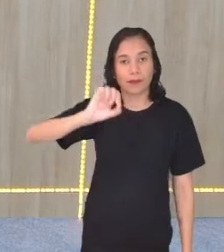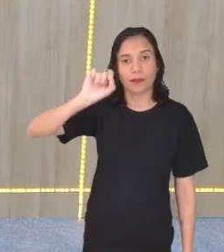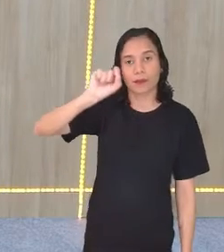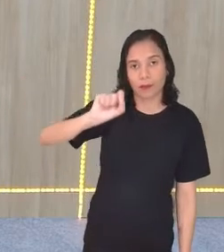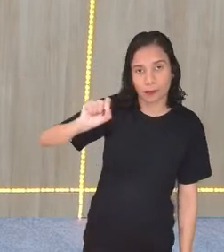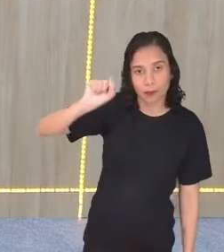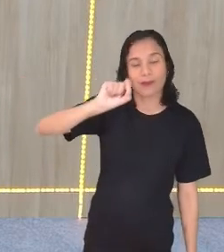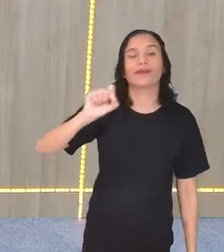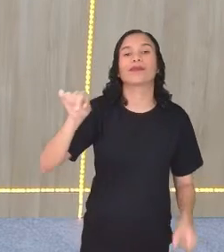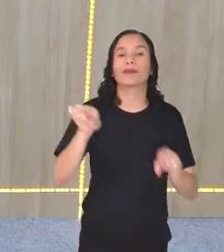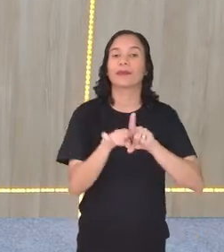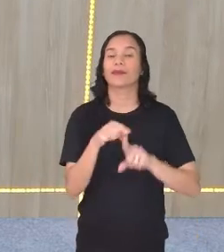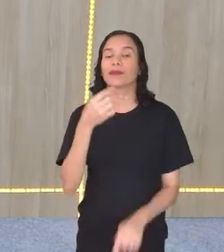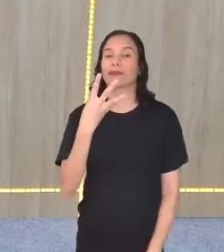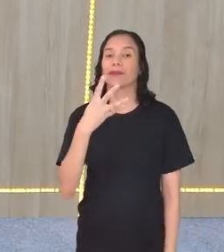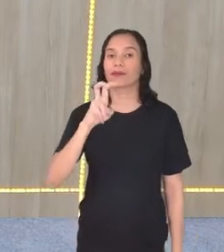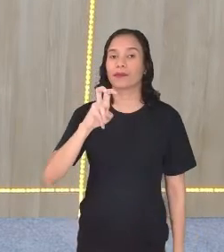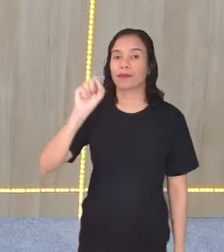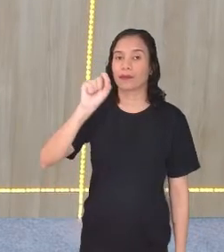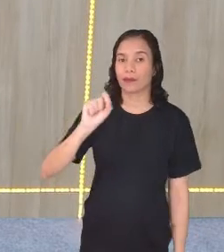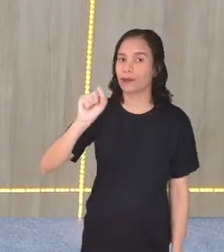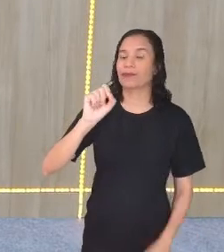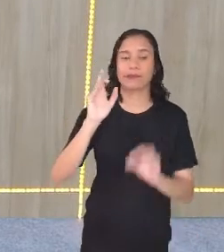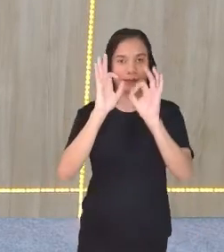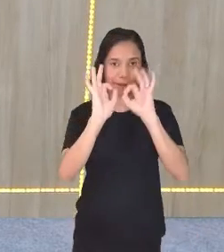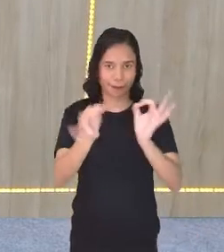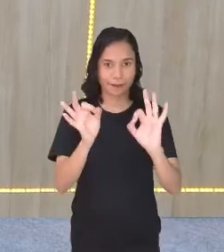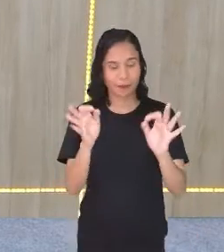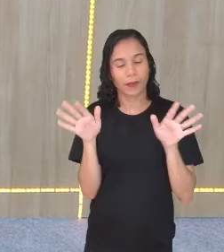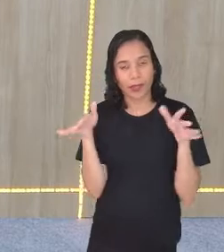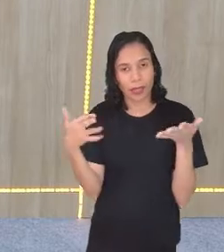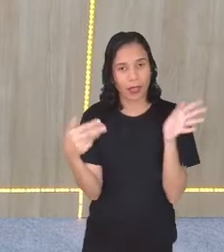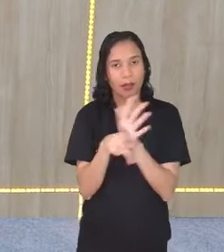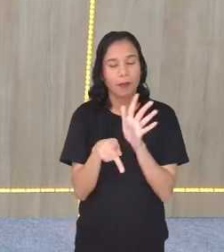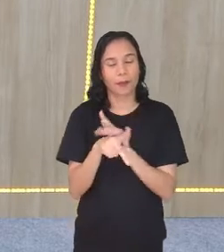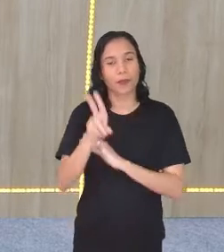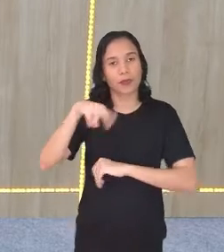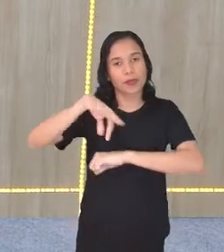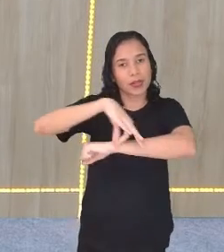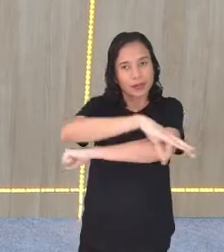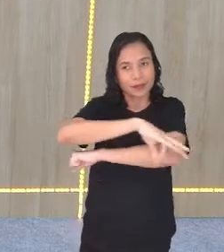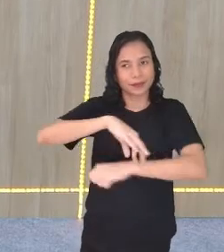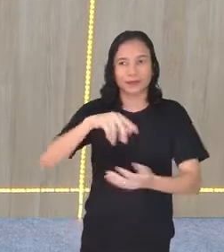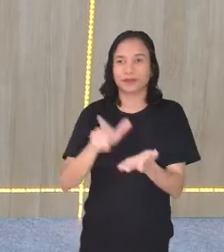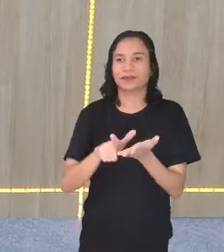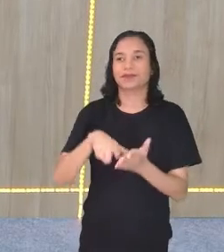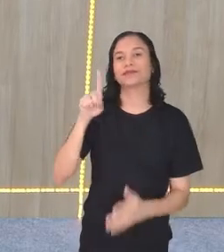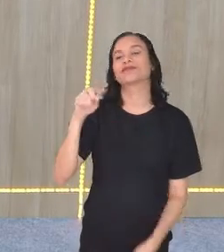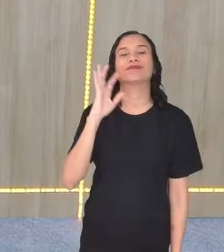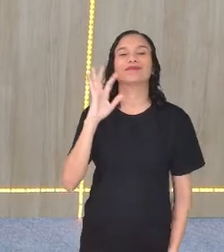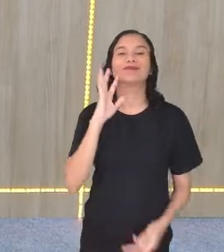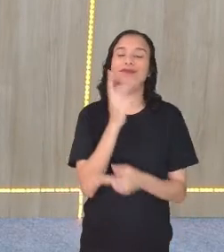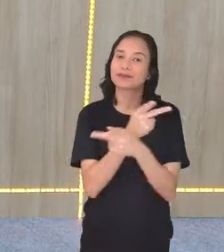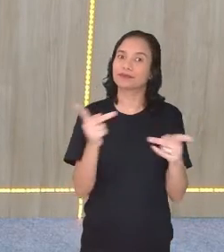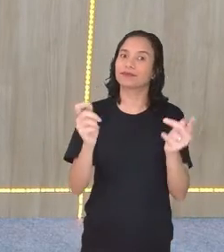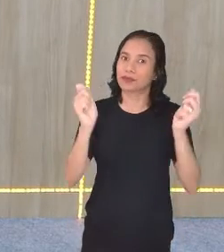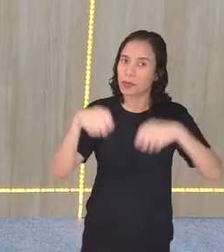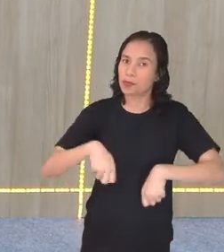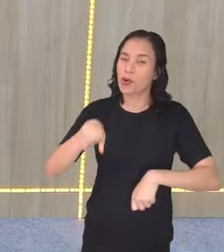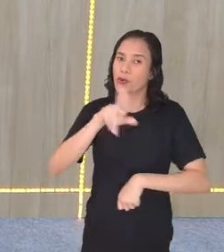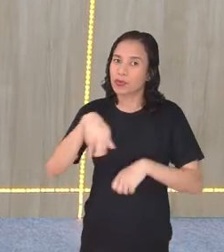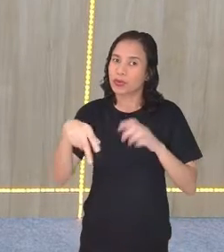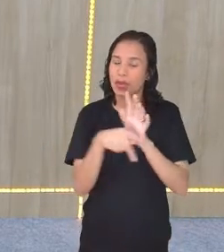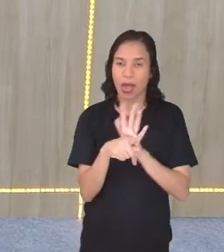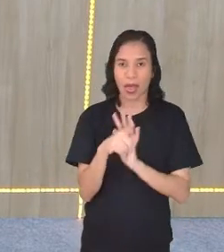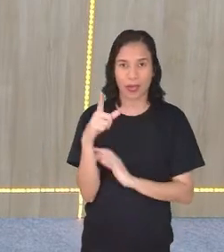noventa e quarenta e cinco. Certo? Então, um transferidor de papel aí legal pra vocês. E vocês podem medir seu